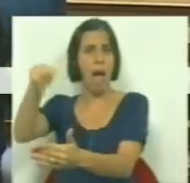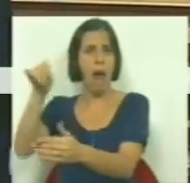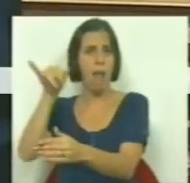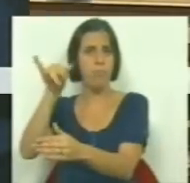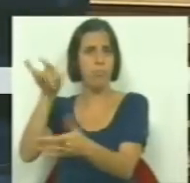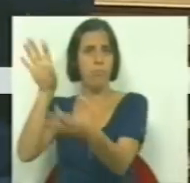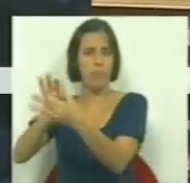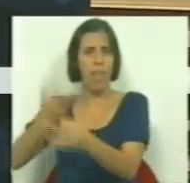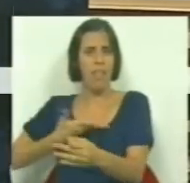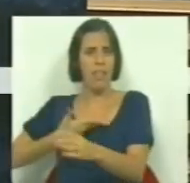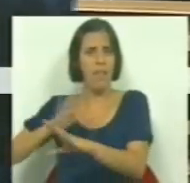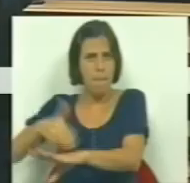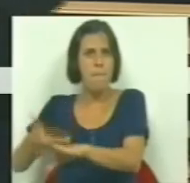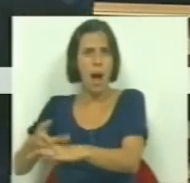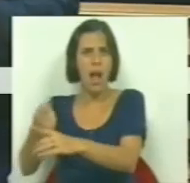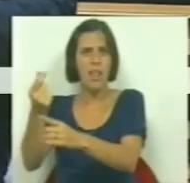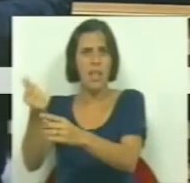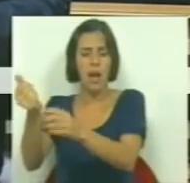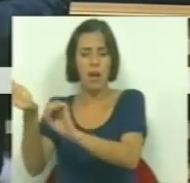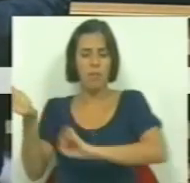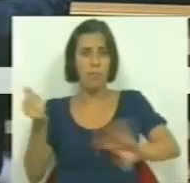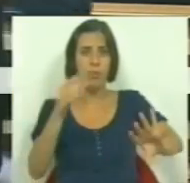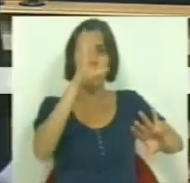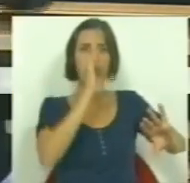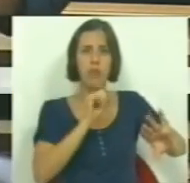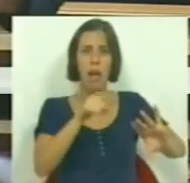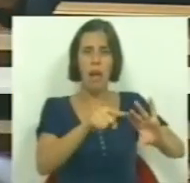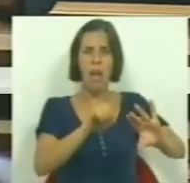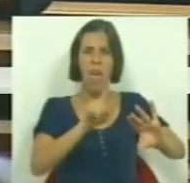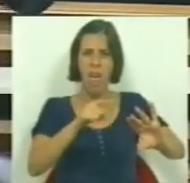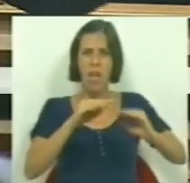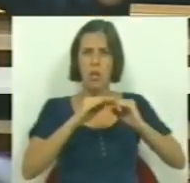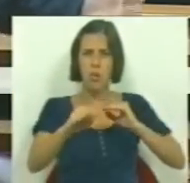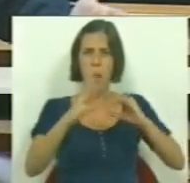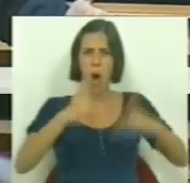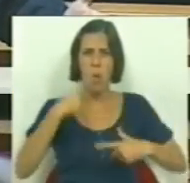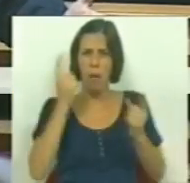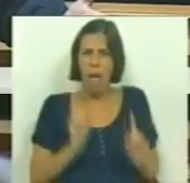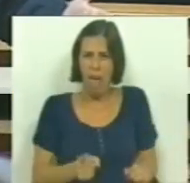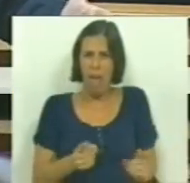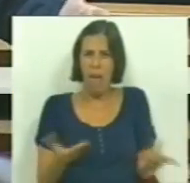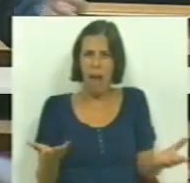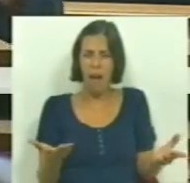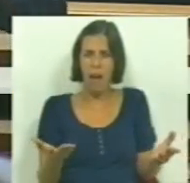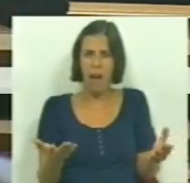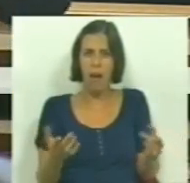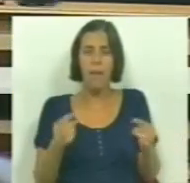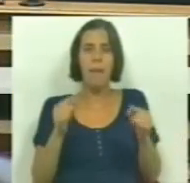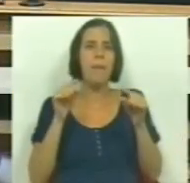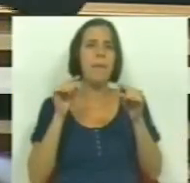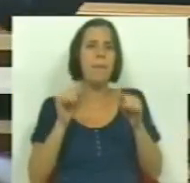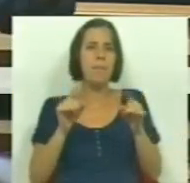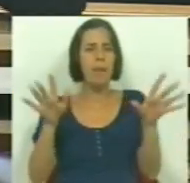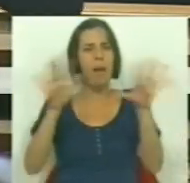para se endividar e o dinheiro encaixado no Estado e isto é que é sustentabilidade de contas públicas. esta